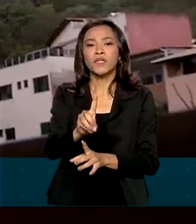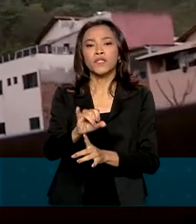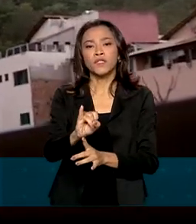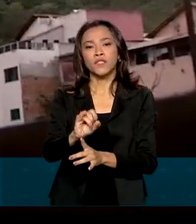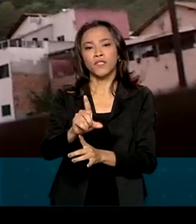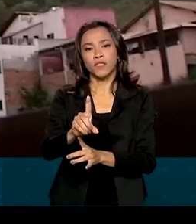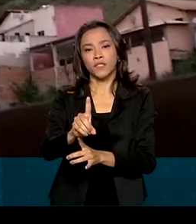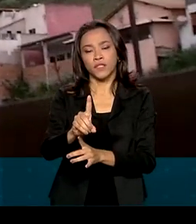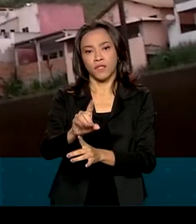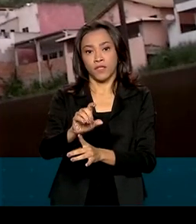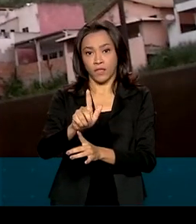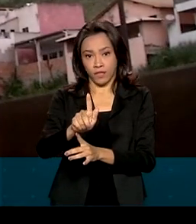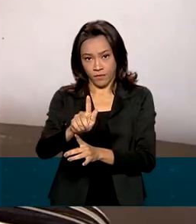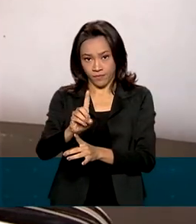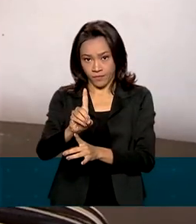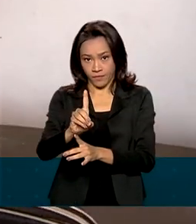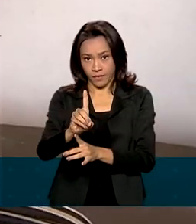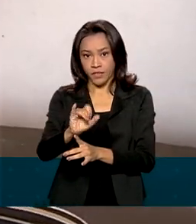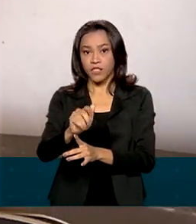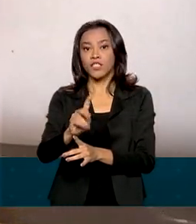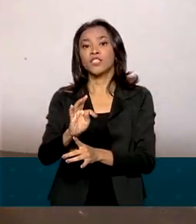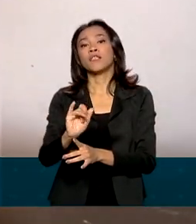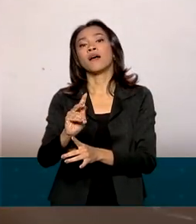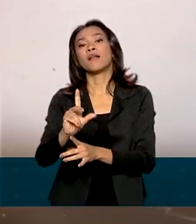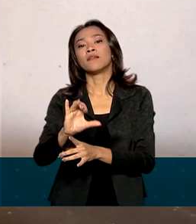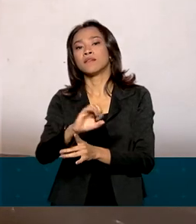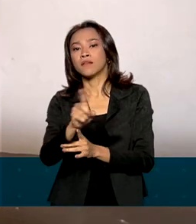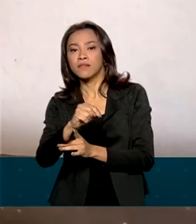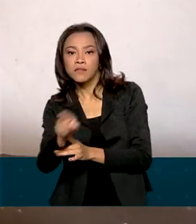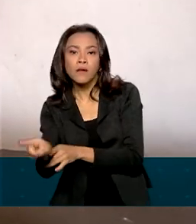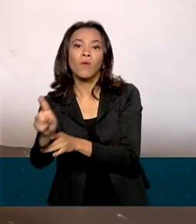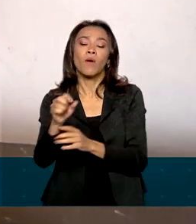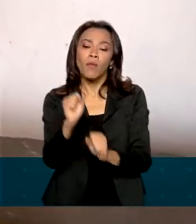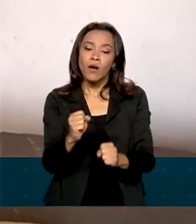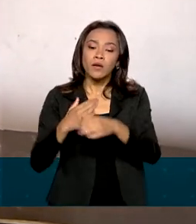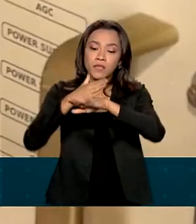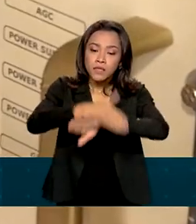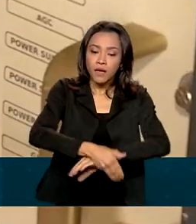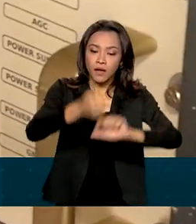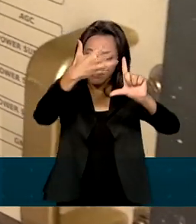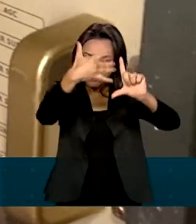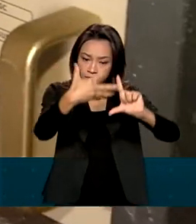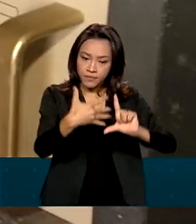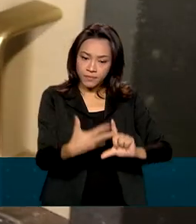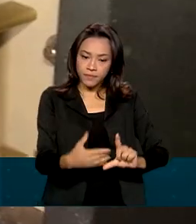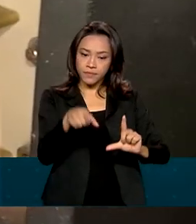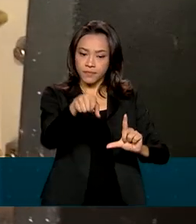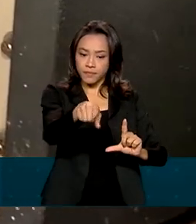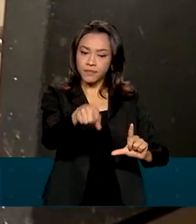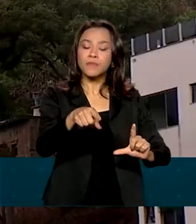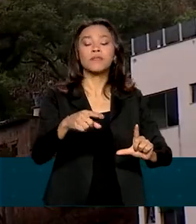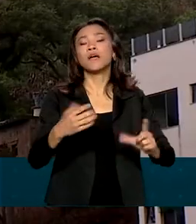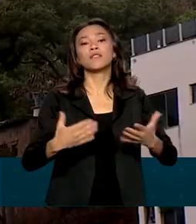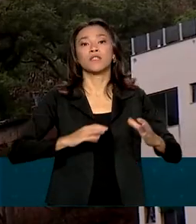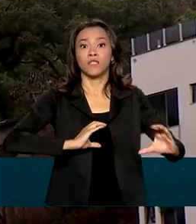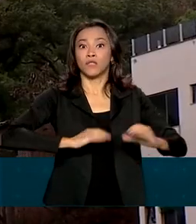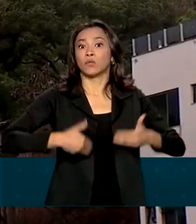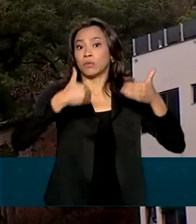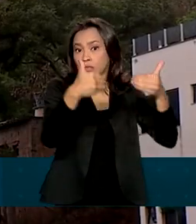sinais de televisão analógica no Brasil. A solicitação pode ser feita no site do Ministério das Comunicações. Até agora,